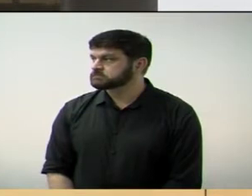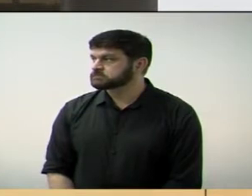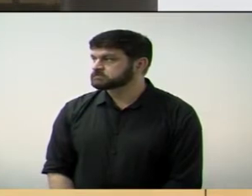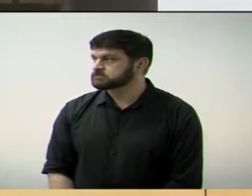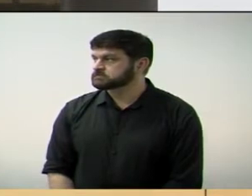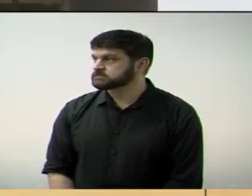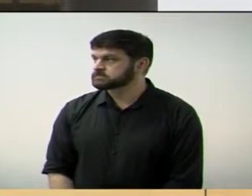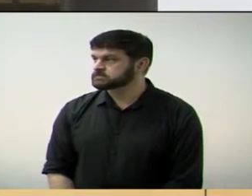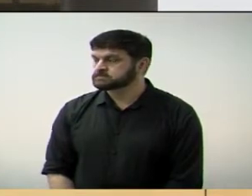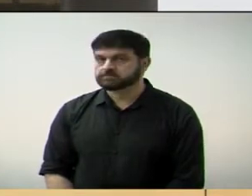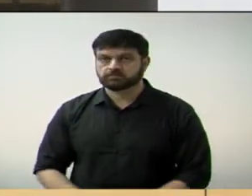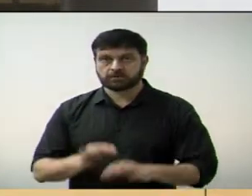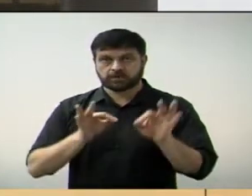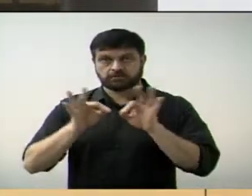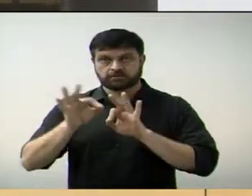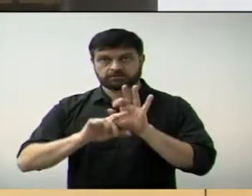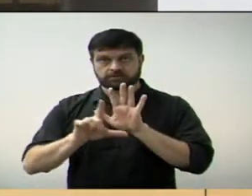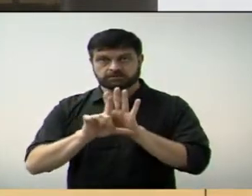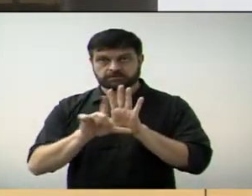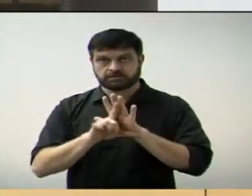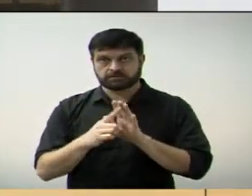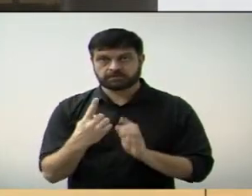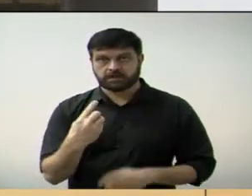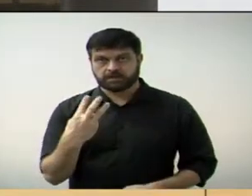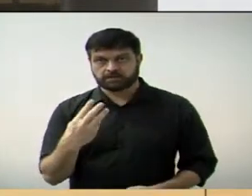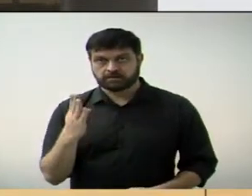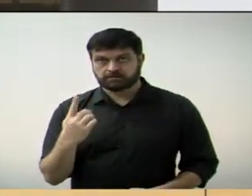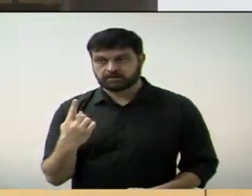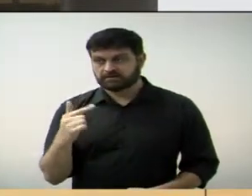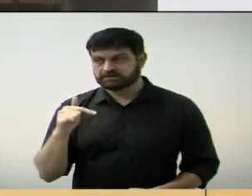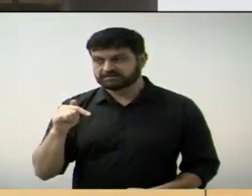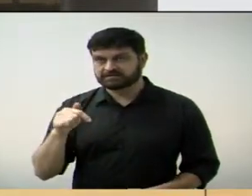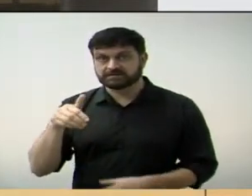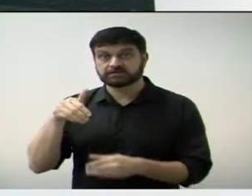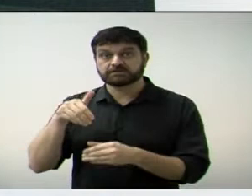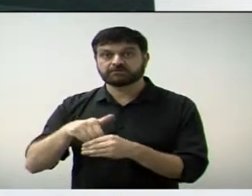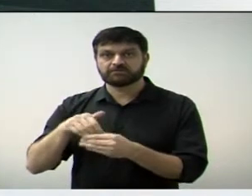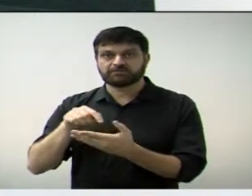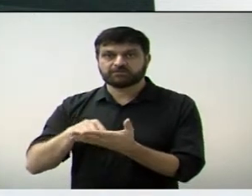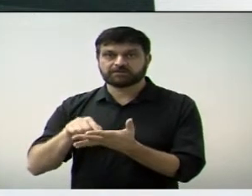O projeto de lei 13 de 2017 está em votação.